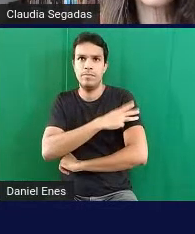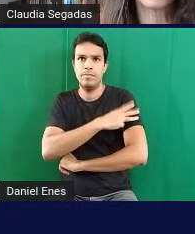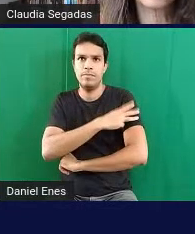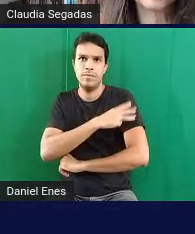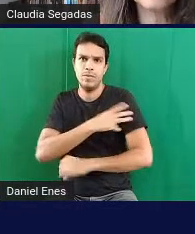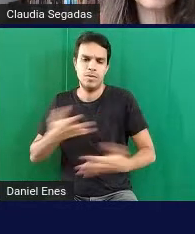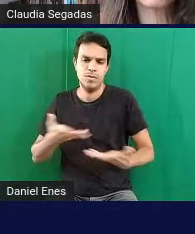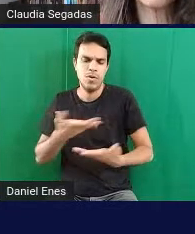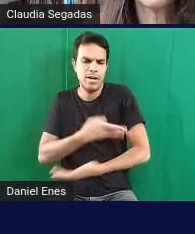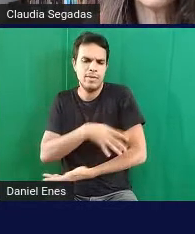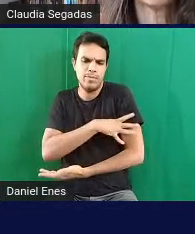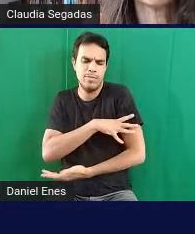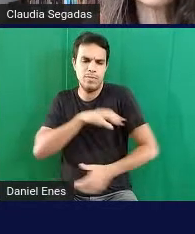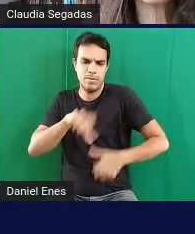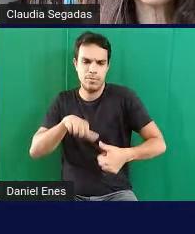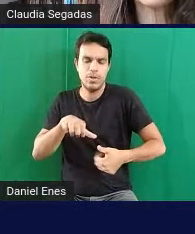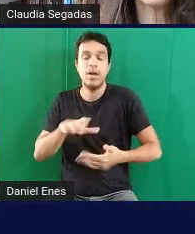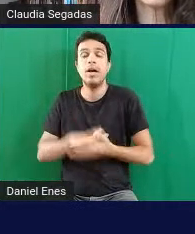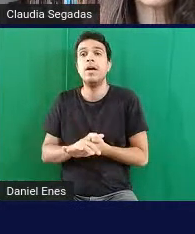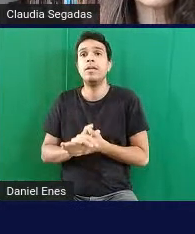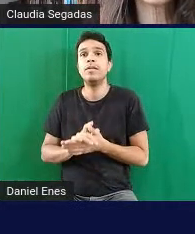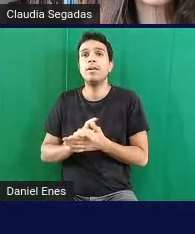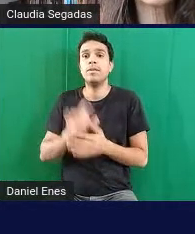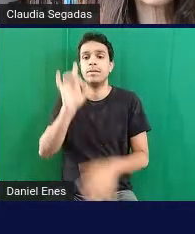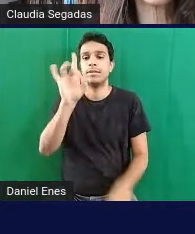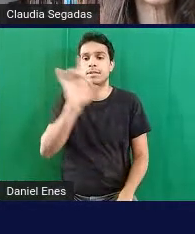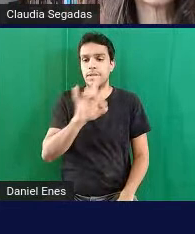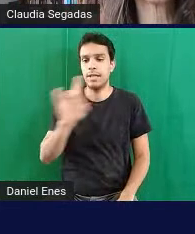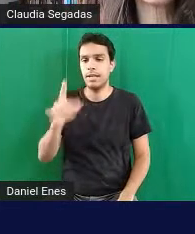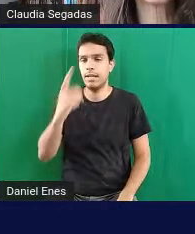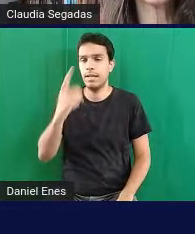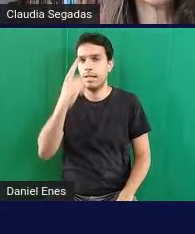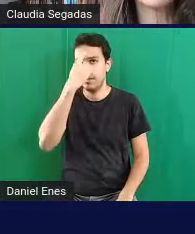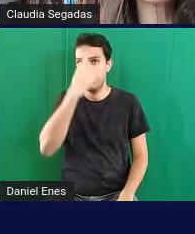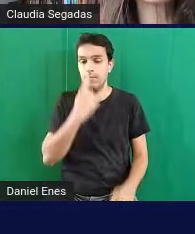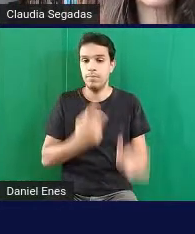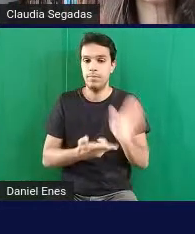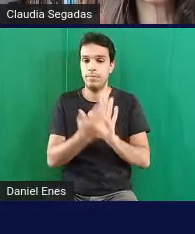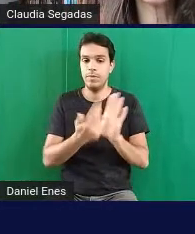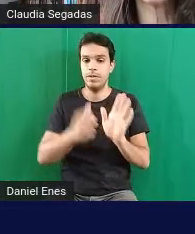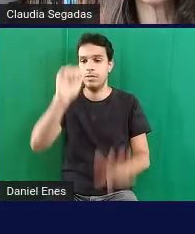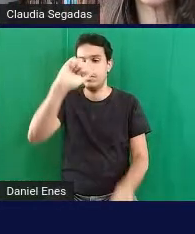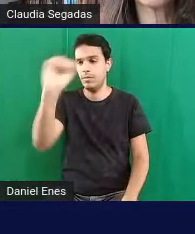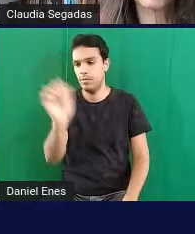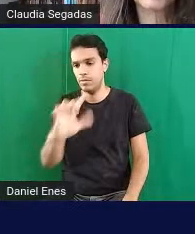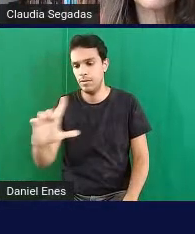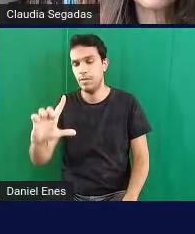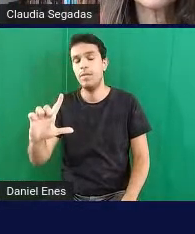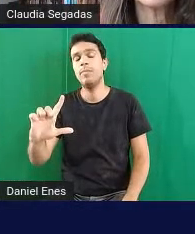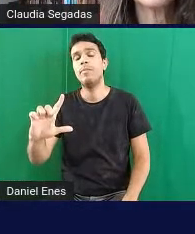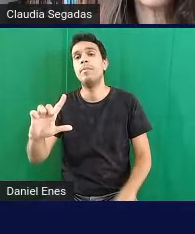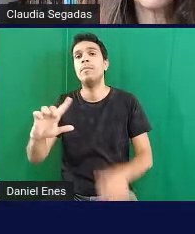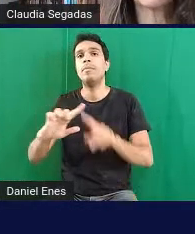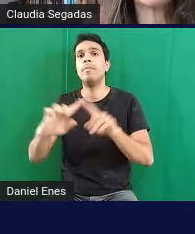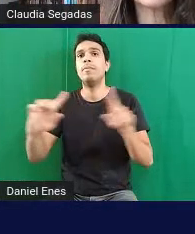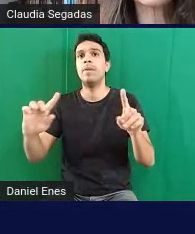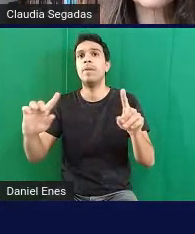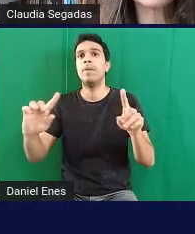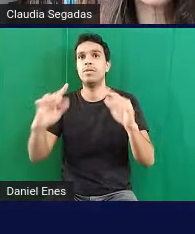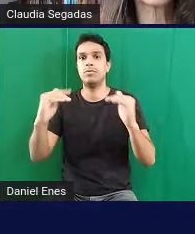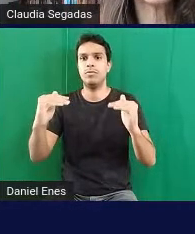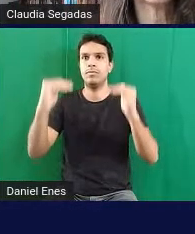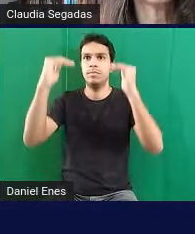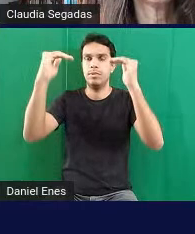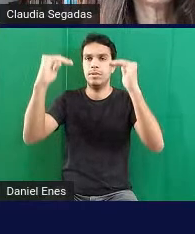dois quadradinhos de azul mas um deles terá de ser o quadradinho mais alto de todos não